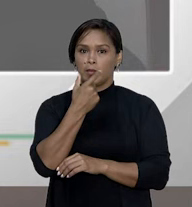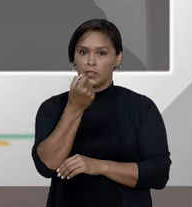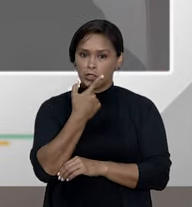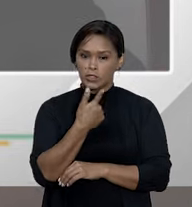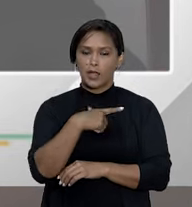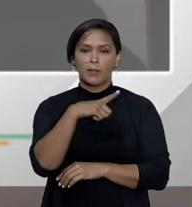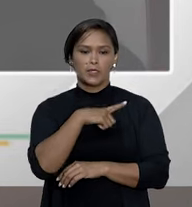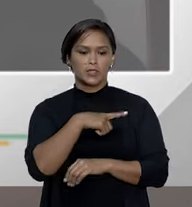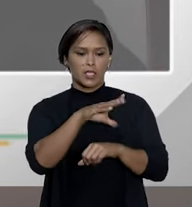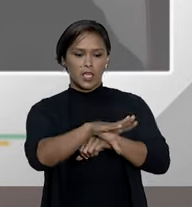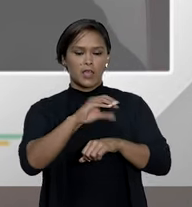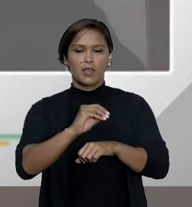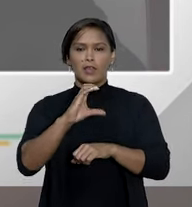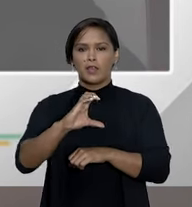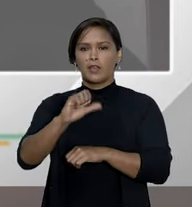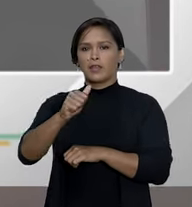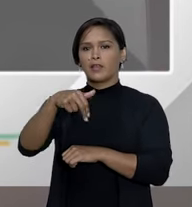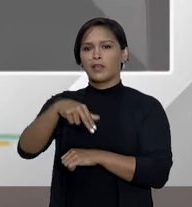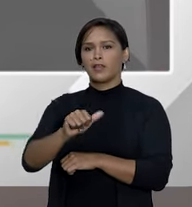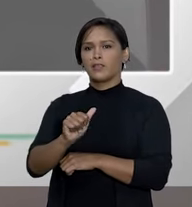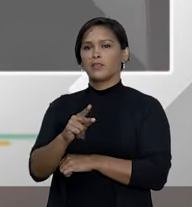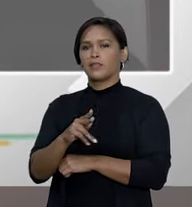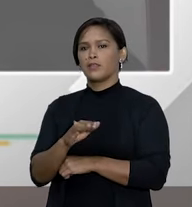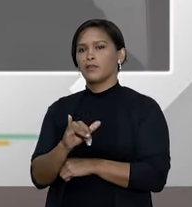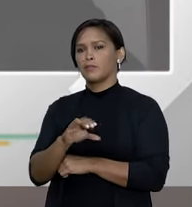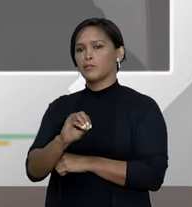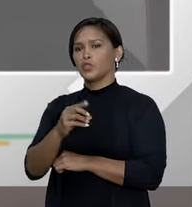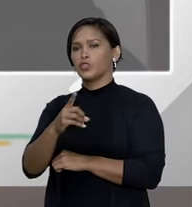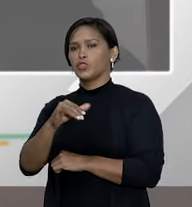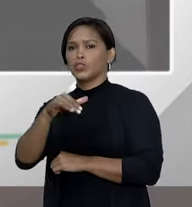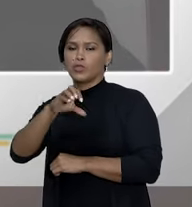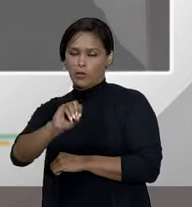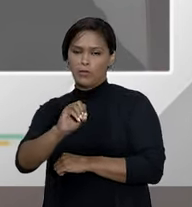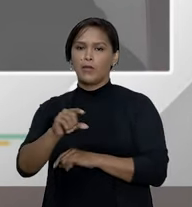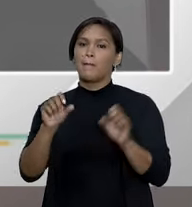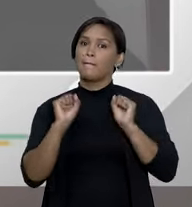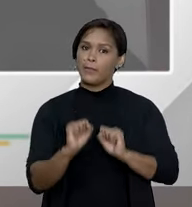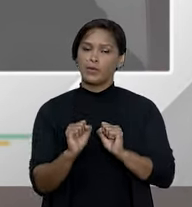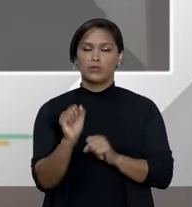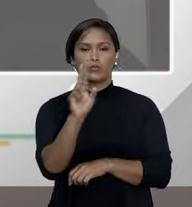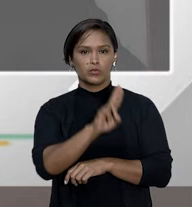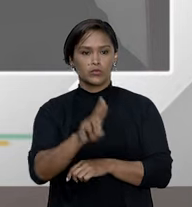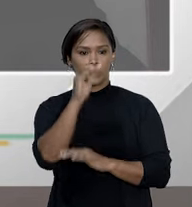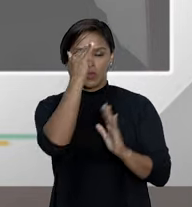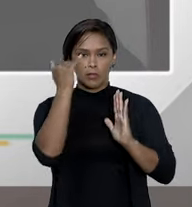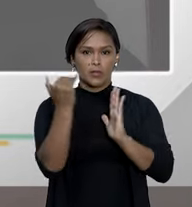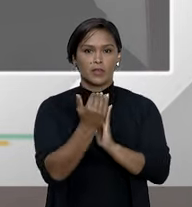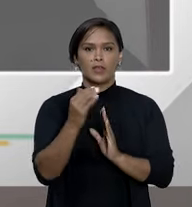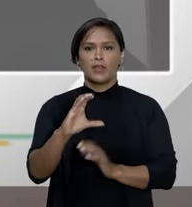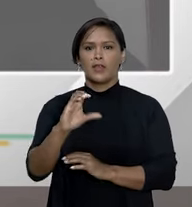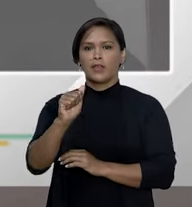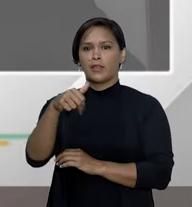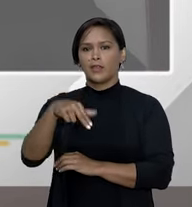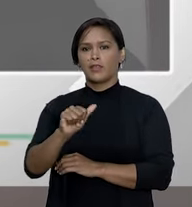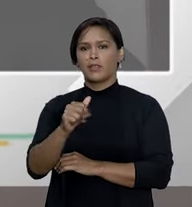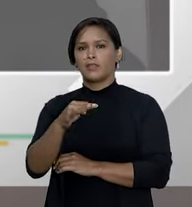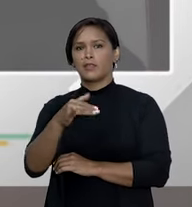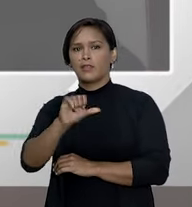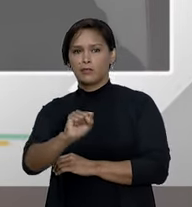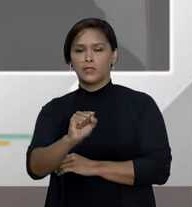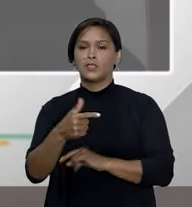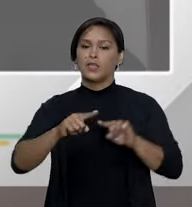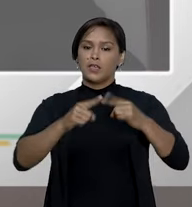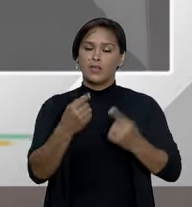substância seja retirada seja extraída da folha da maconha da canabis então o